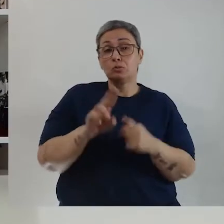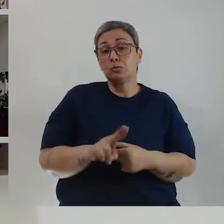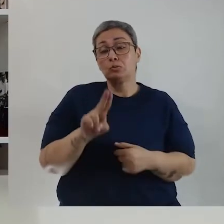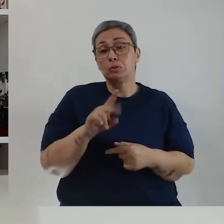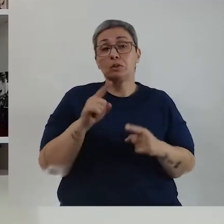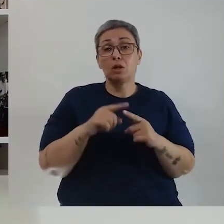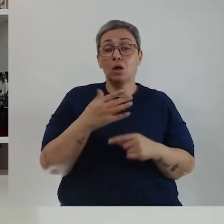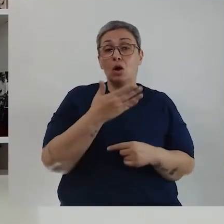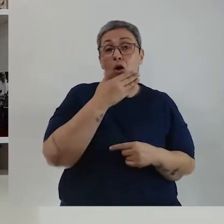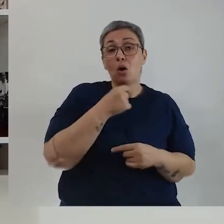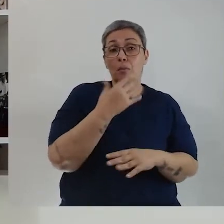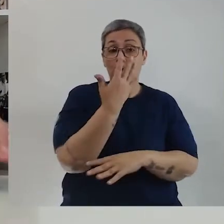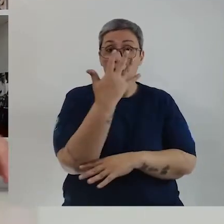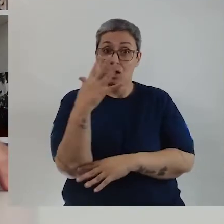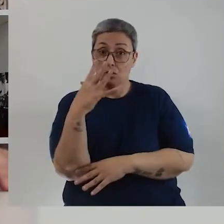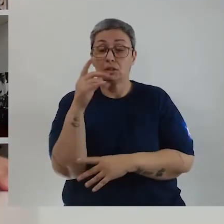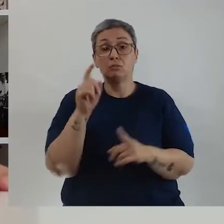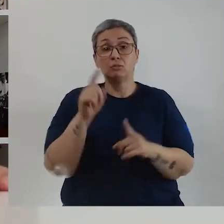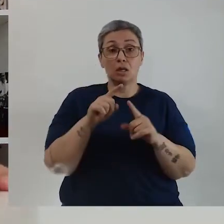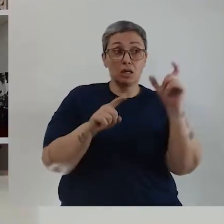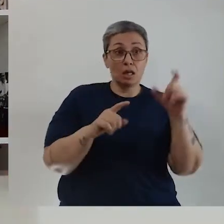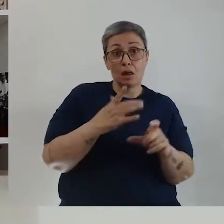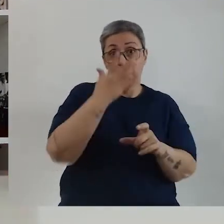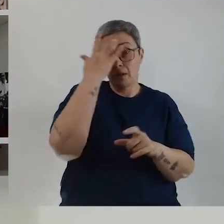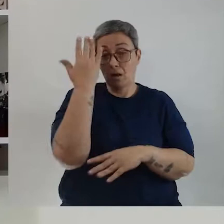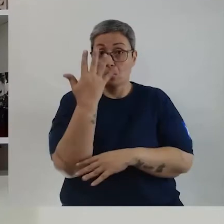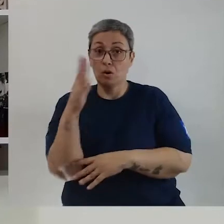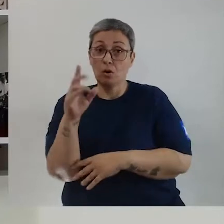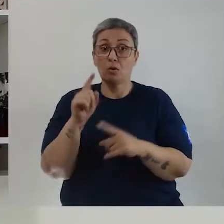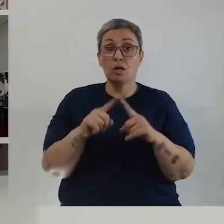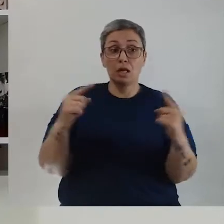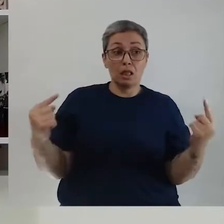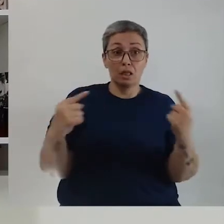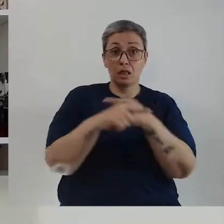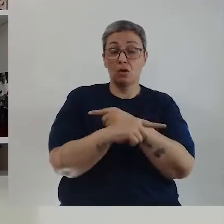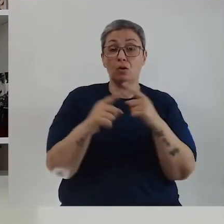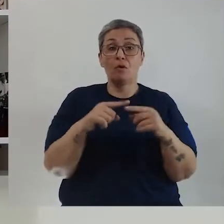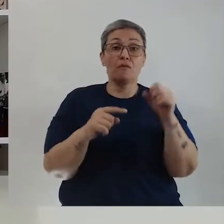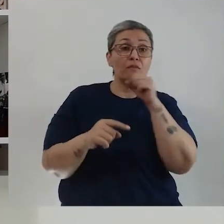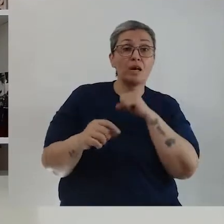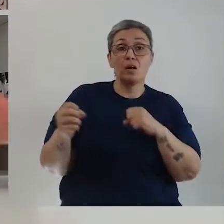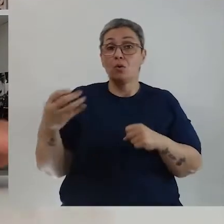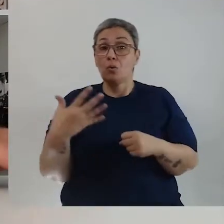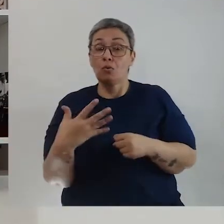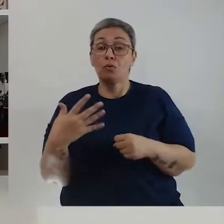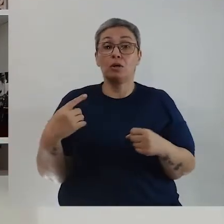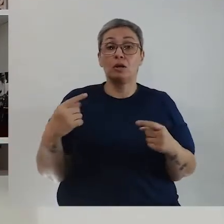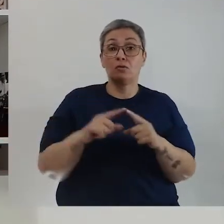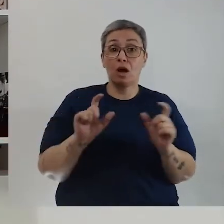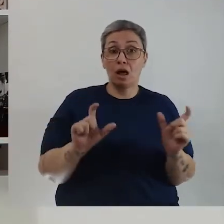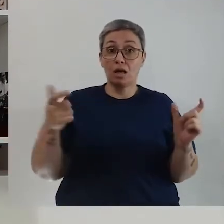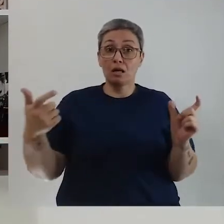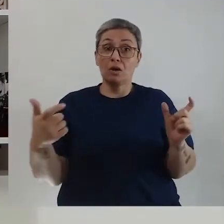homem e natureza. Sempre foi essa coisa... Coisas antagônicas, o velho e o novo.